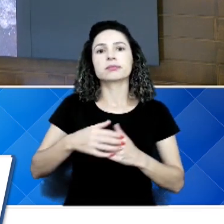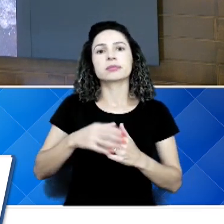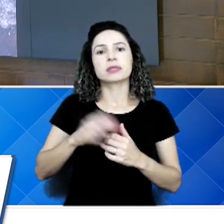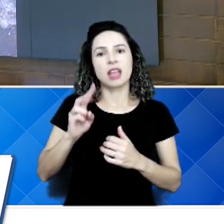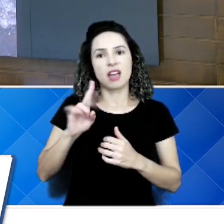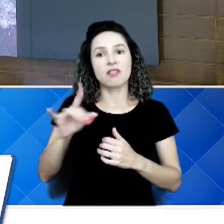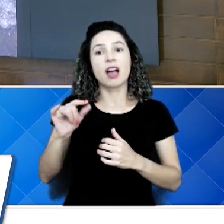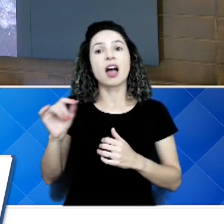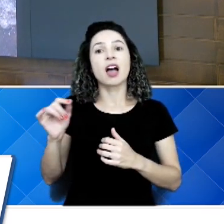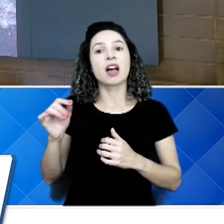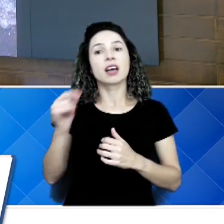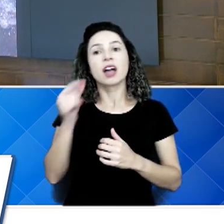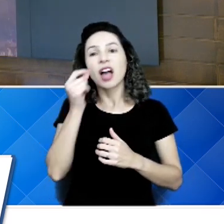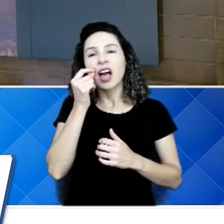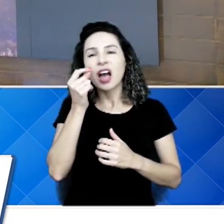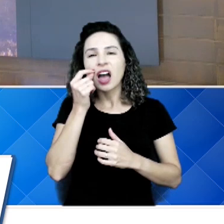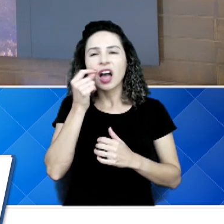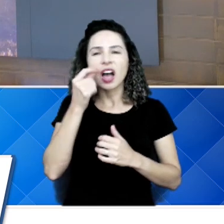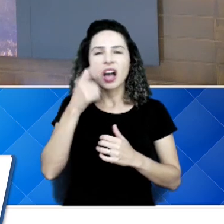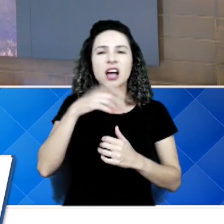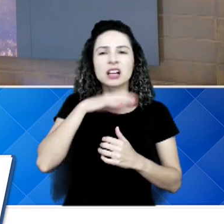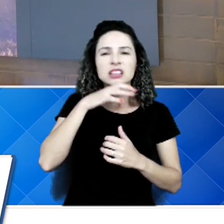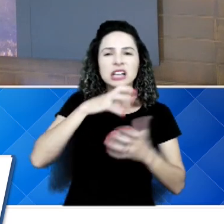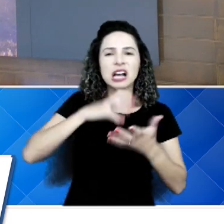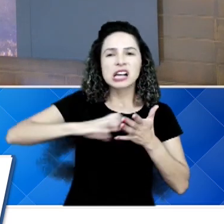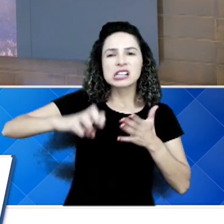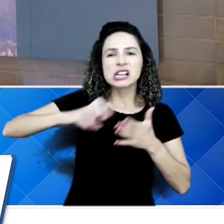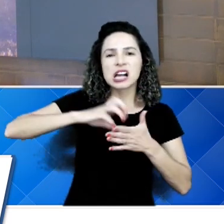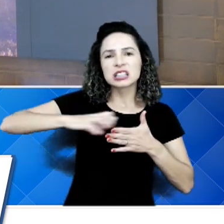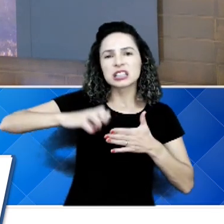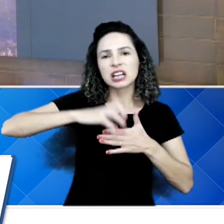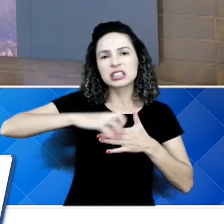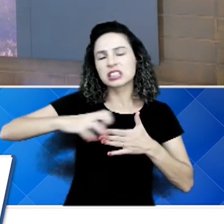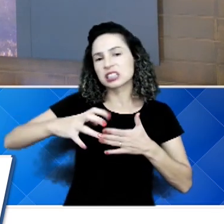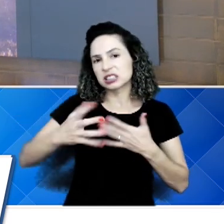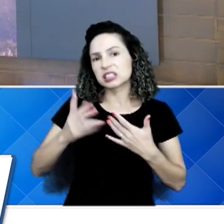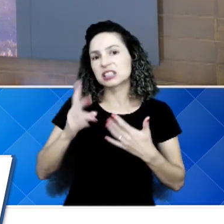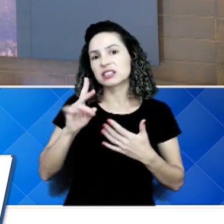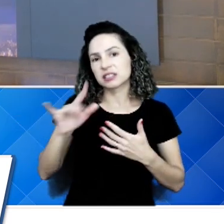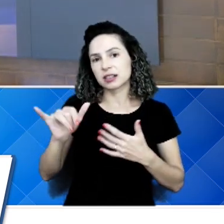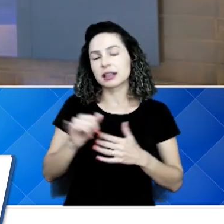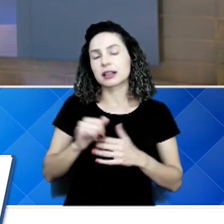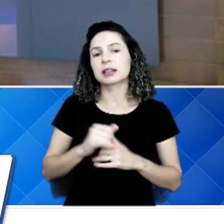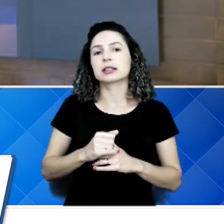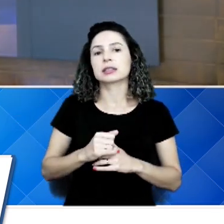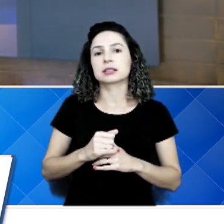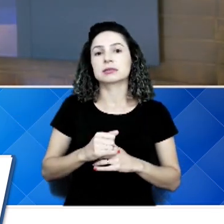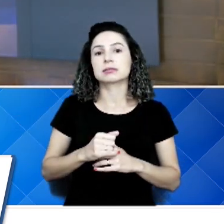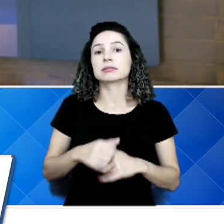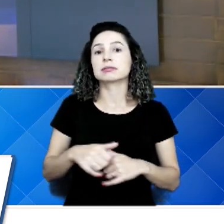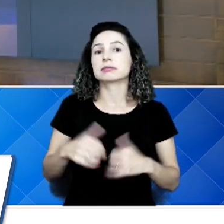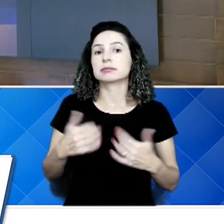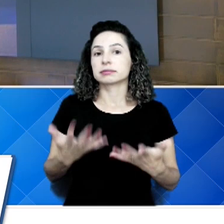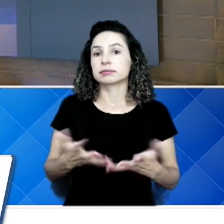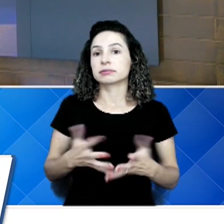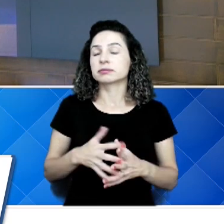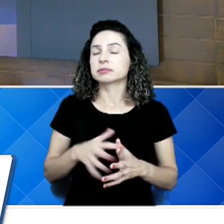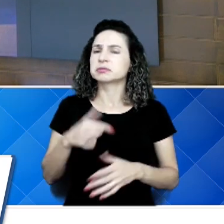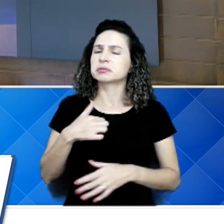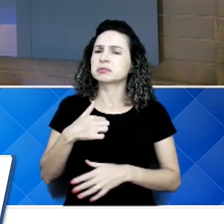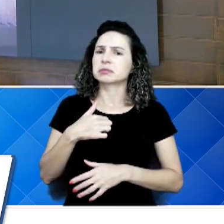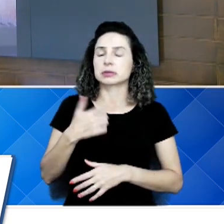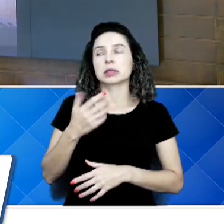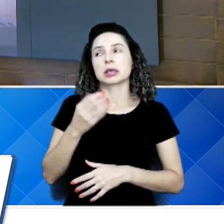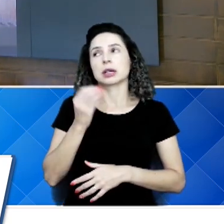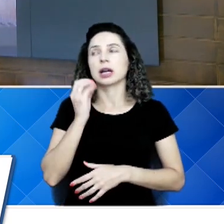quê? Os animais. Vão rasgar essas sacolinhas de lixo. Então, eu fico assim, é lógico que nós